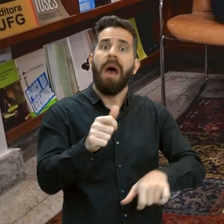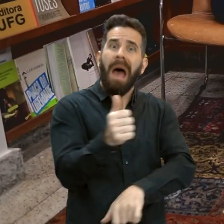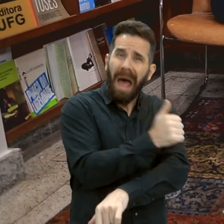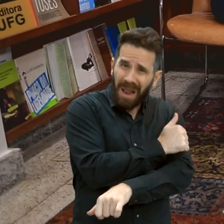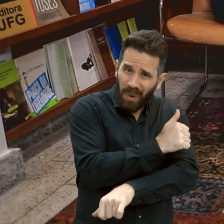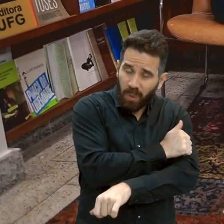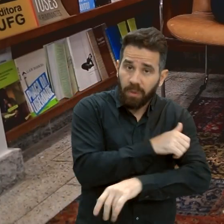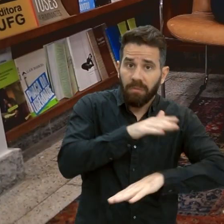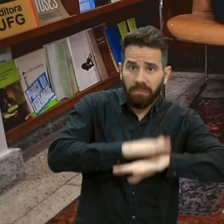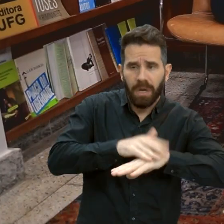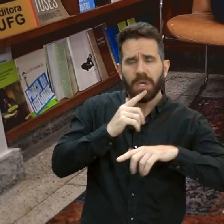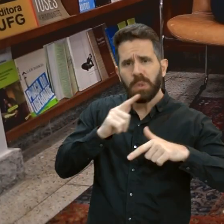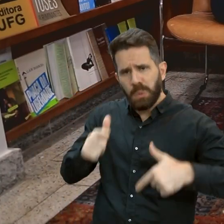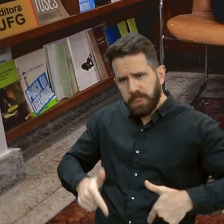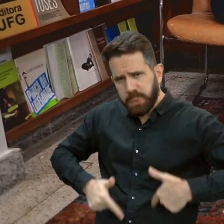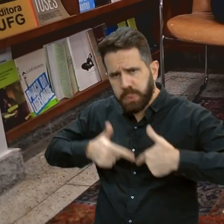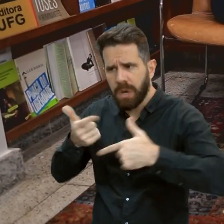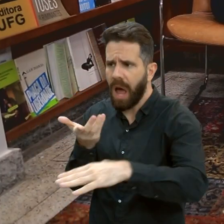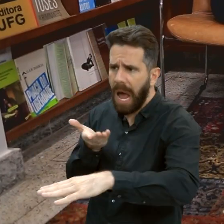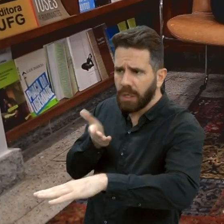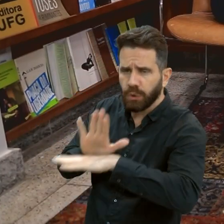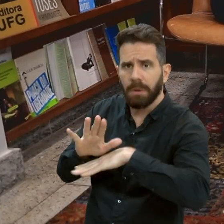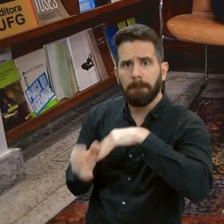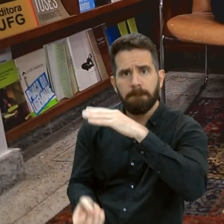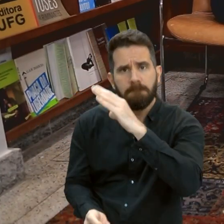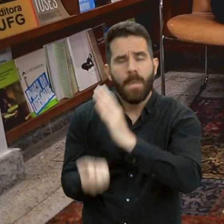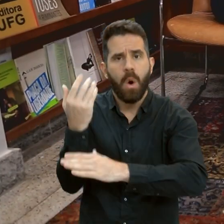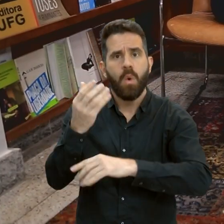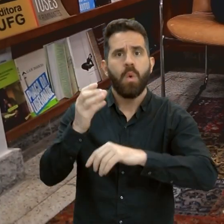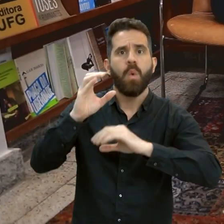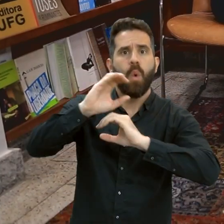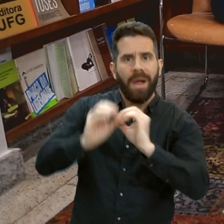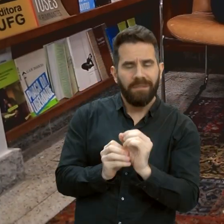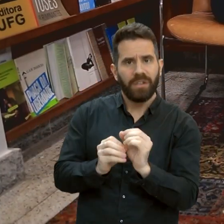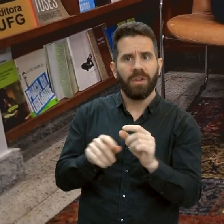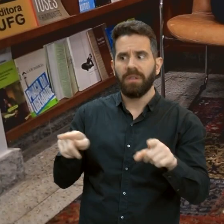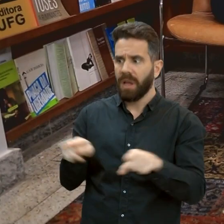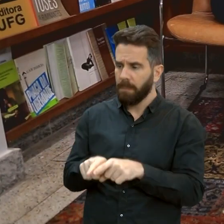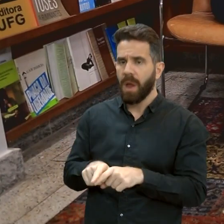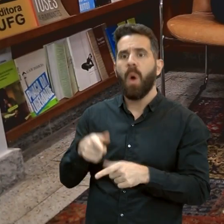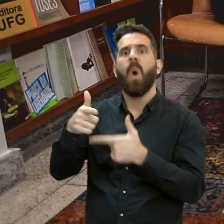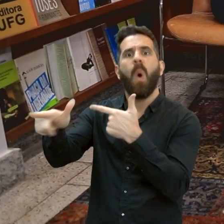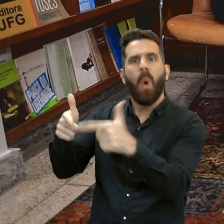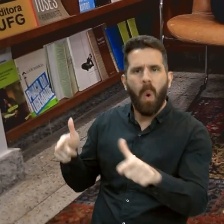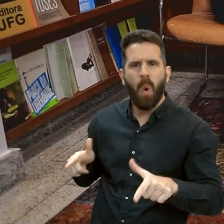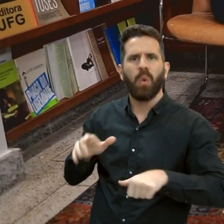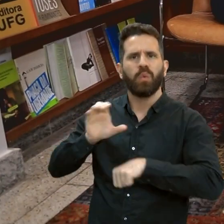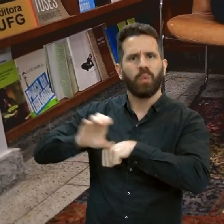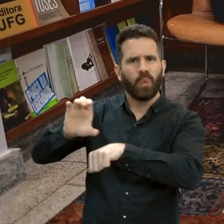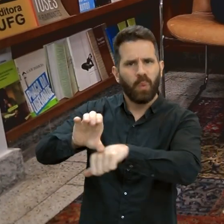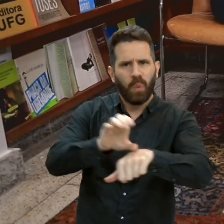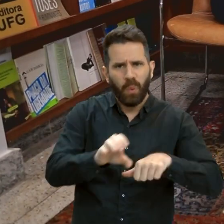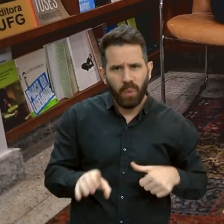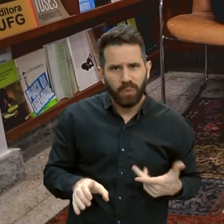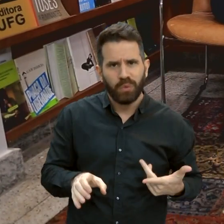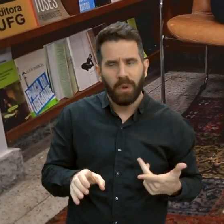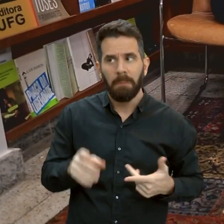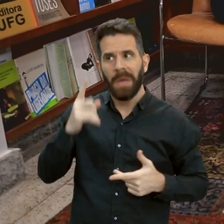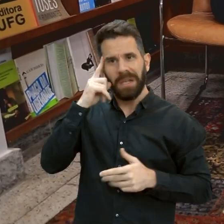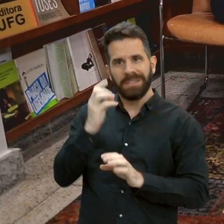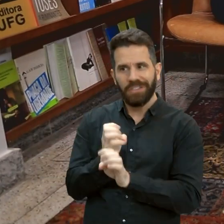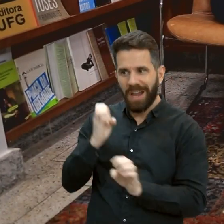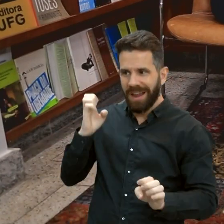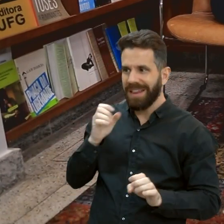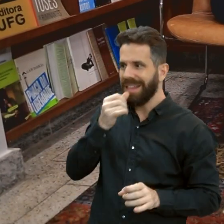fundadores de uma universidade e de cursos não só de engenharia elétrica, mas que depois deram